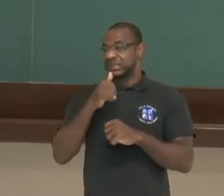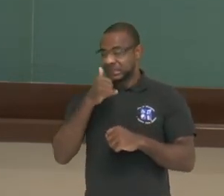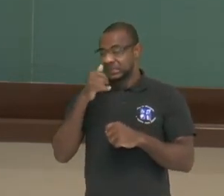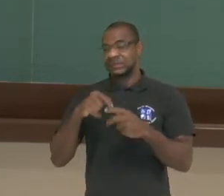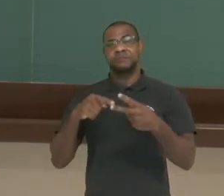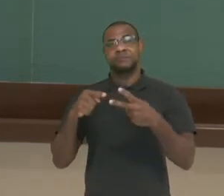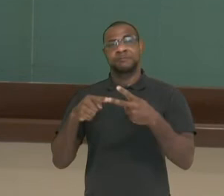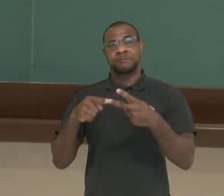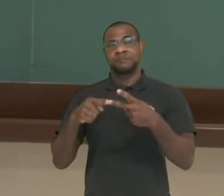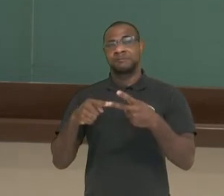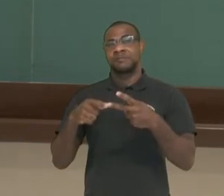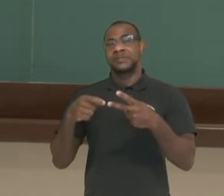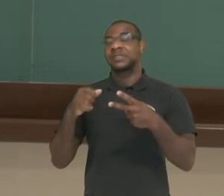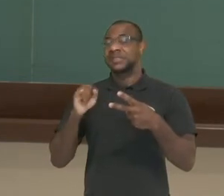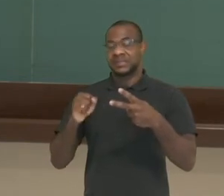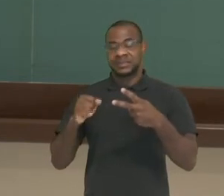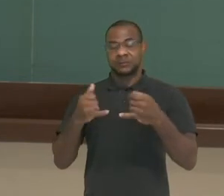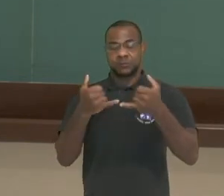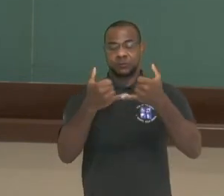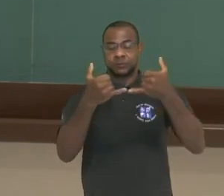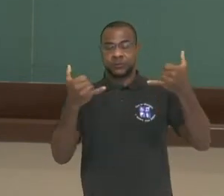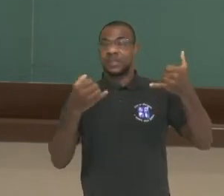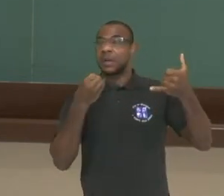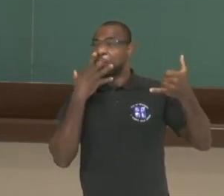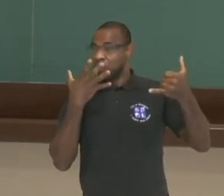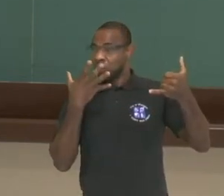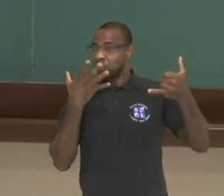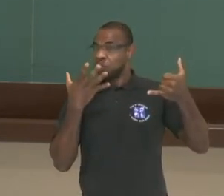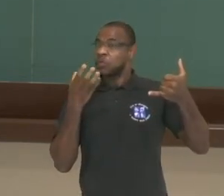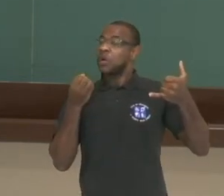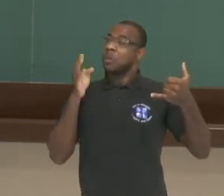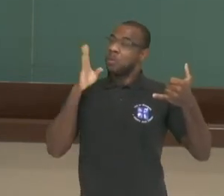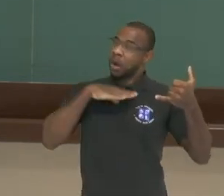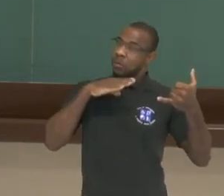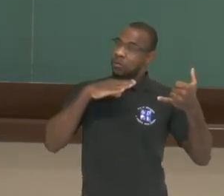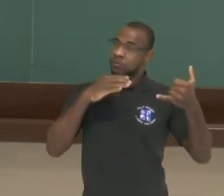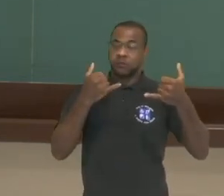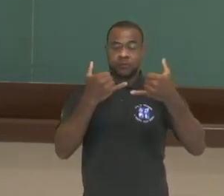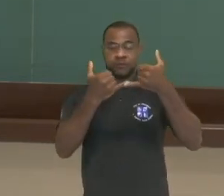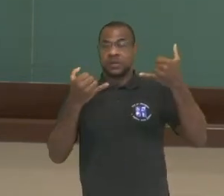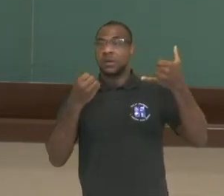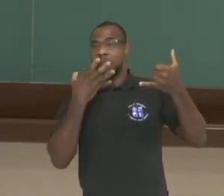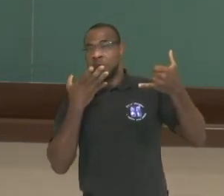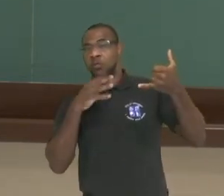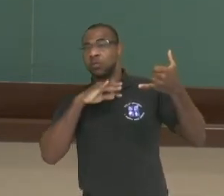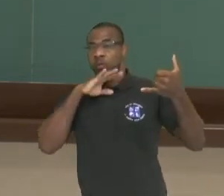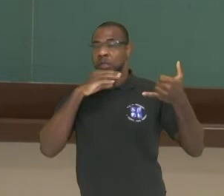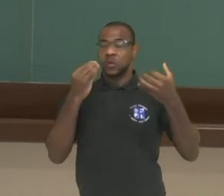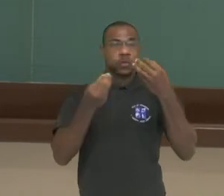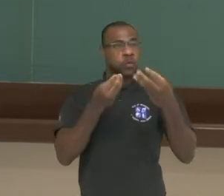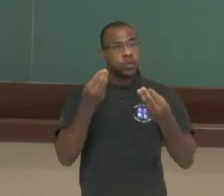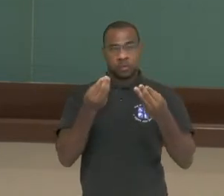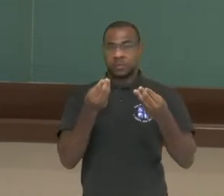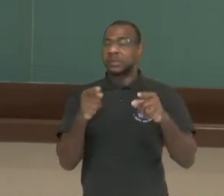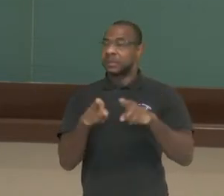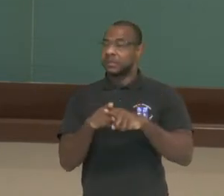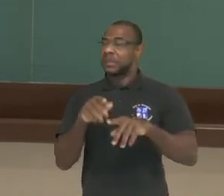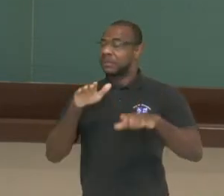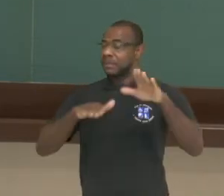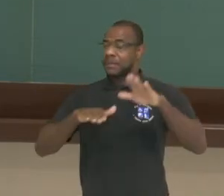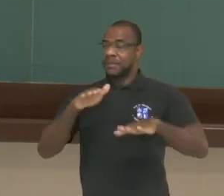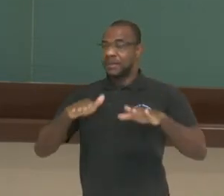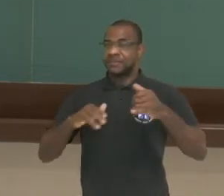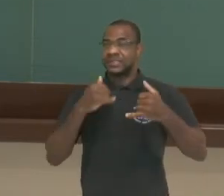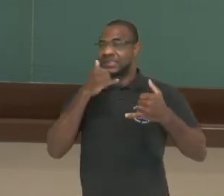ali se o condutor, ele é um bom condutor ou se ele é um mau condutor. Por isso, então, que varia, então, essa circulação,